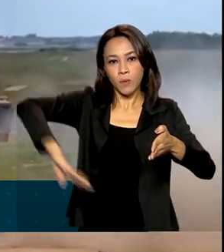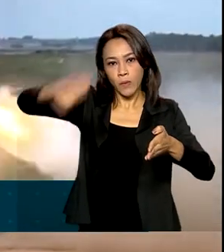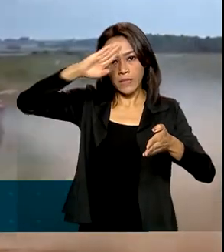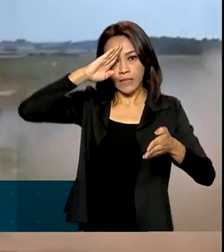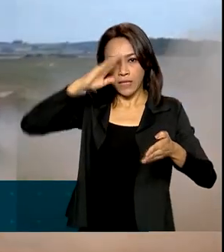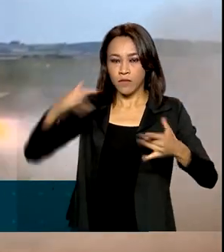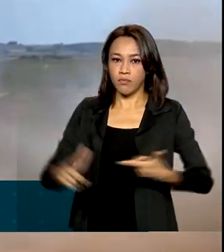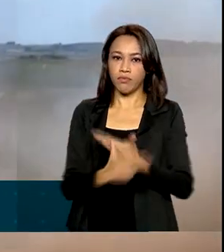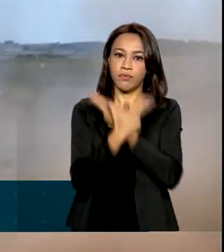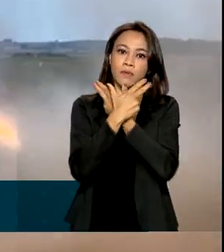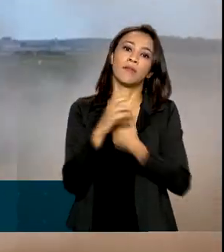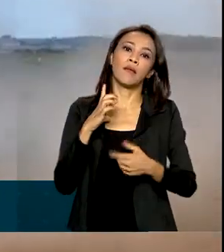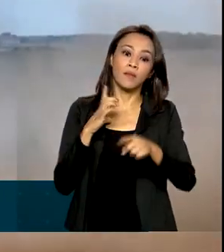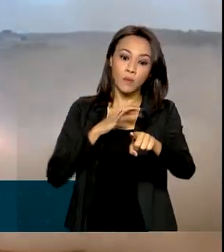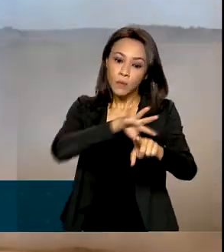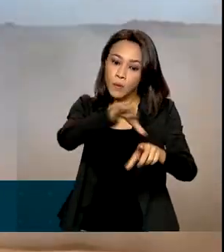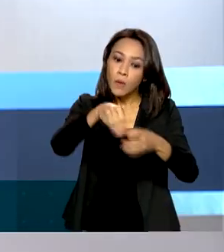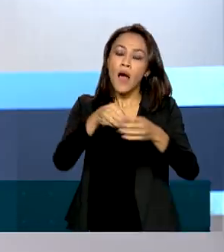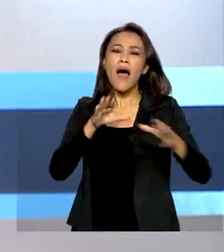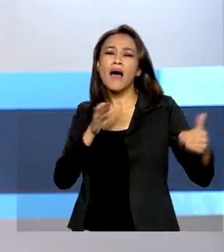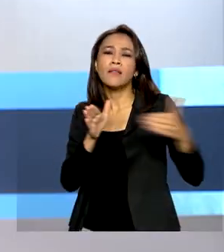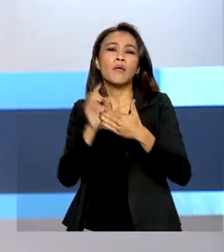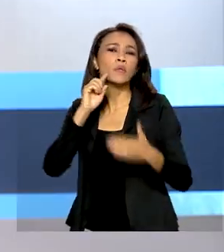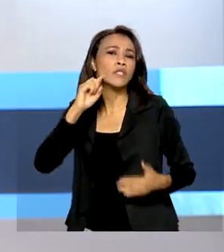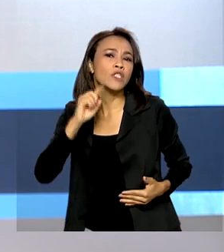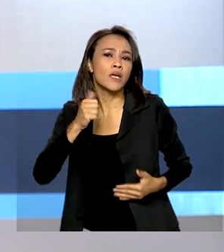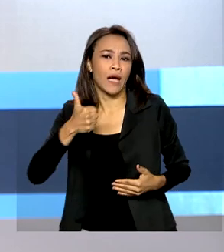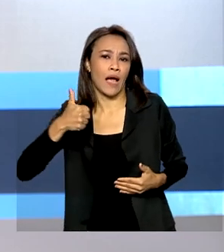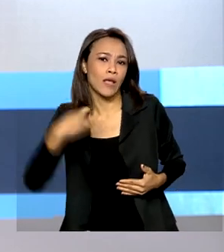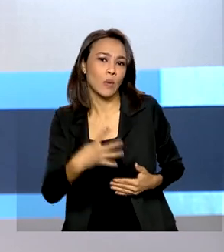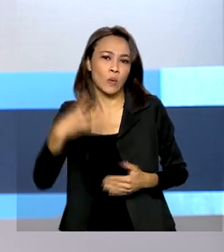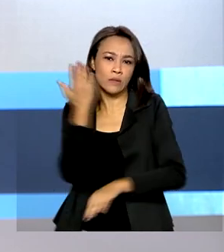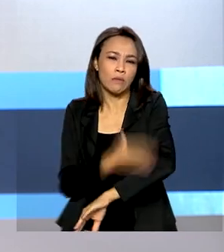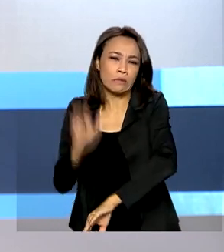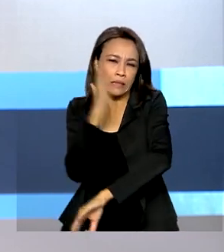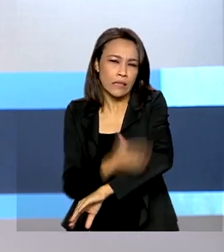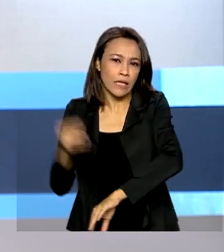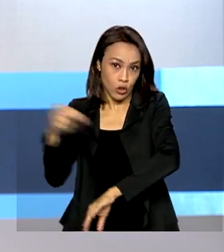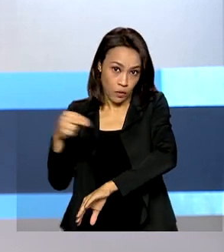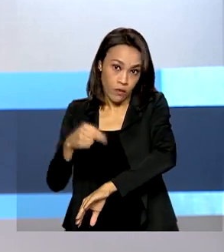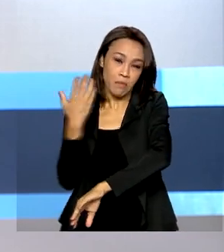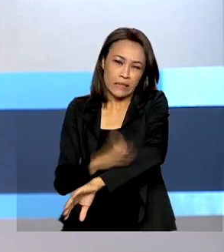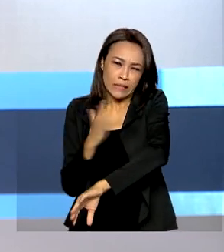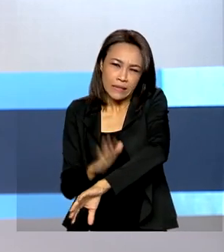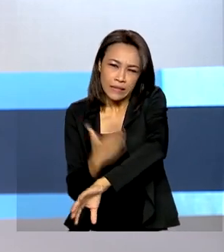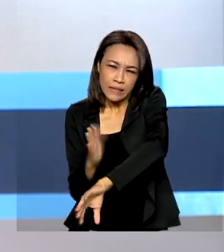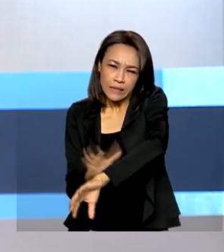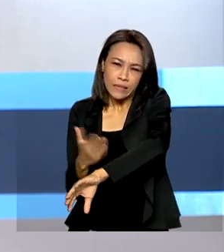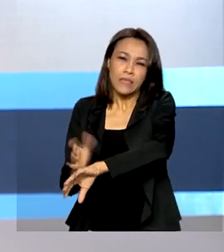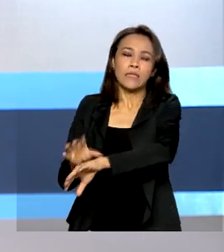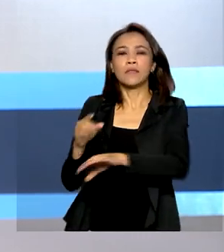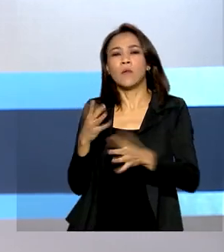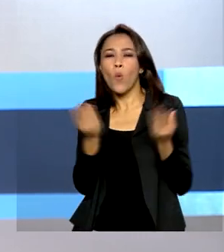Até o dia 14 de novembro, o treinamento testa a eficiência dos comandos militares em situações de ataque.